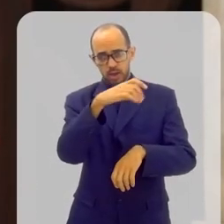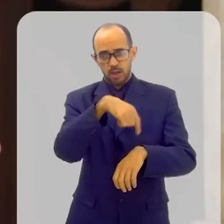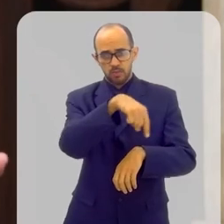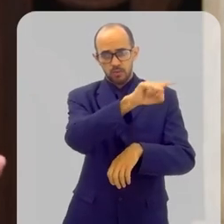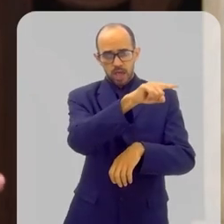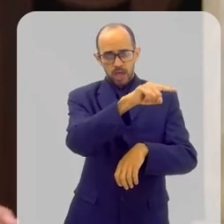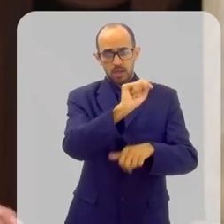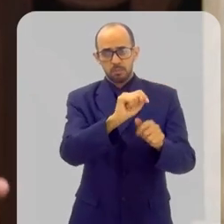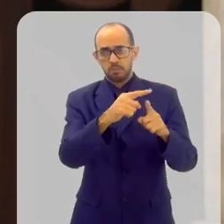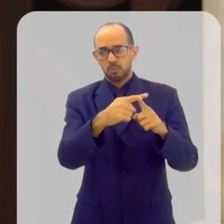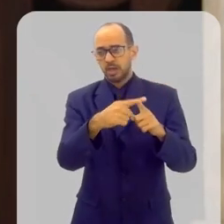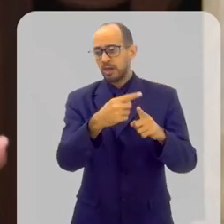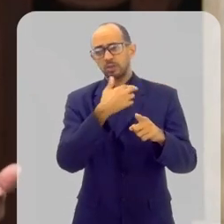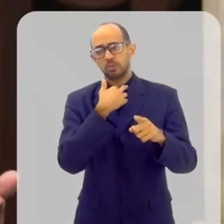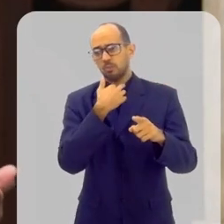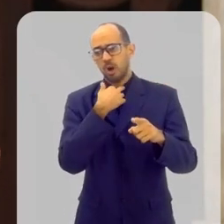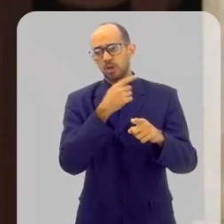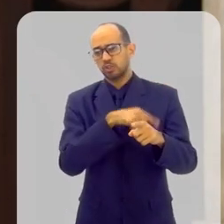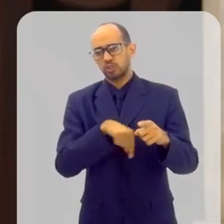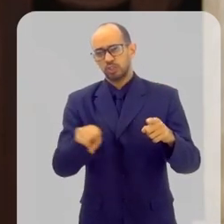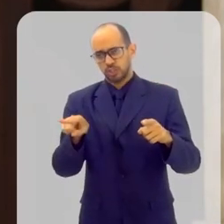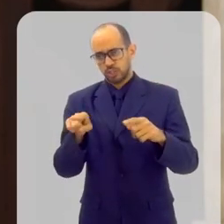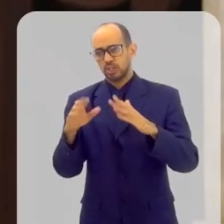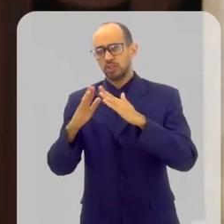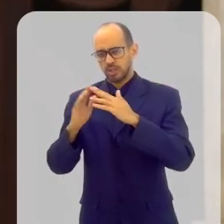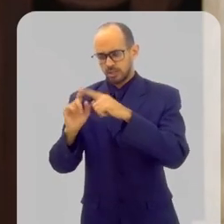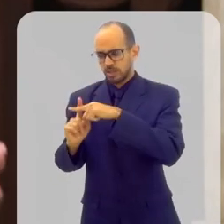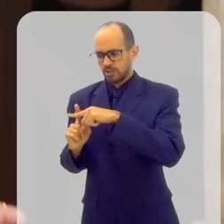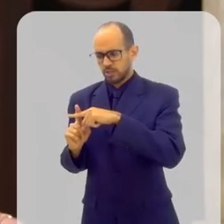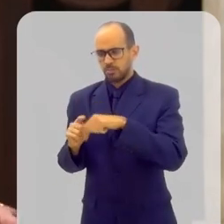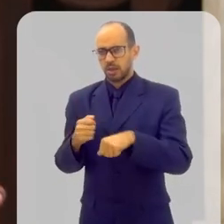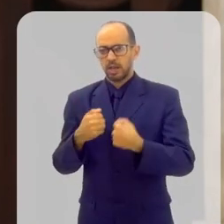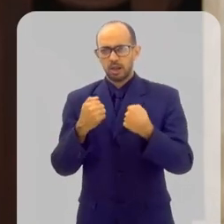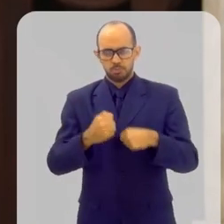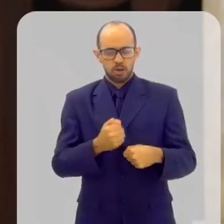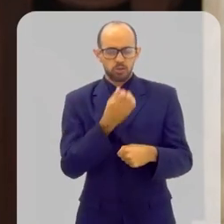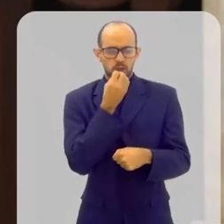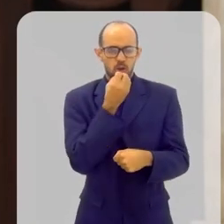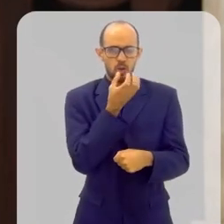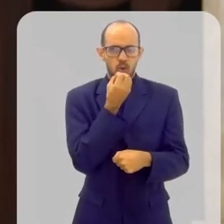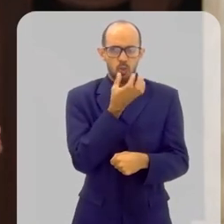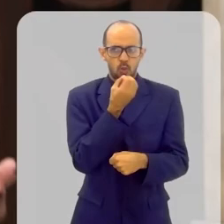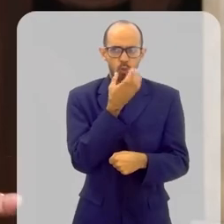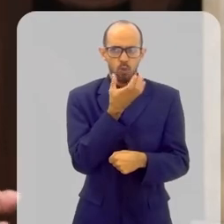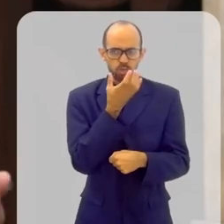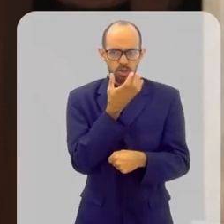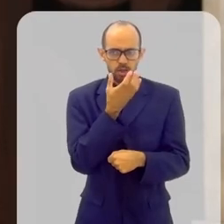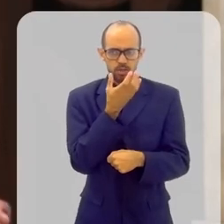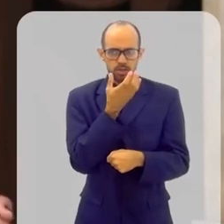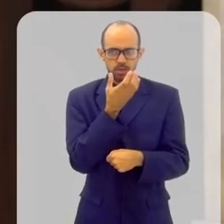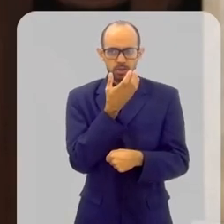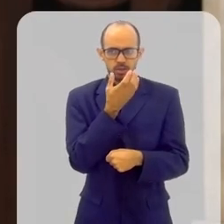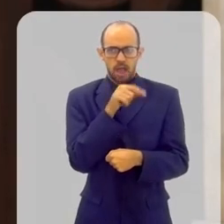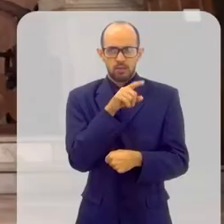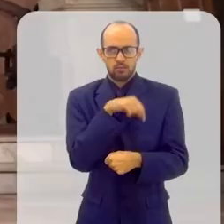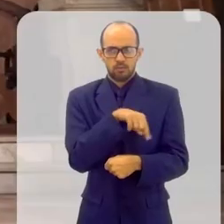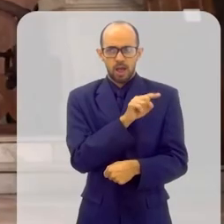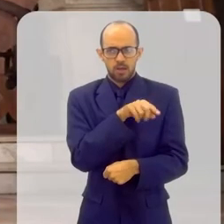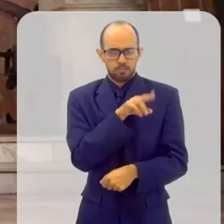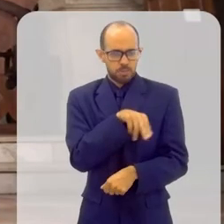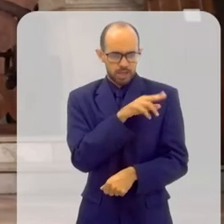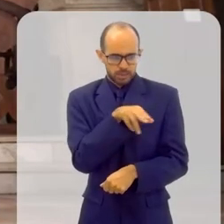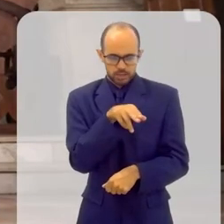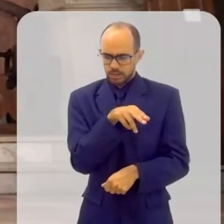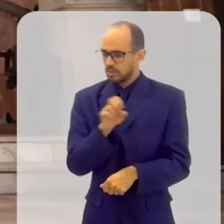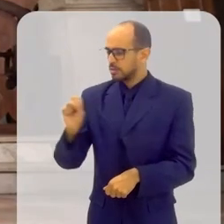ela não pode ir até lá, para que ela possa fazer isso, para que ela possa fazer a confissão. É um sacerdote. um